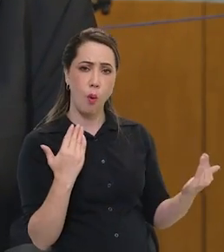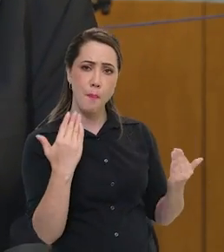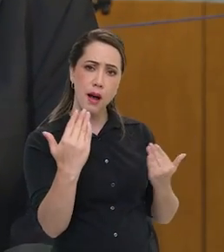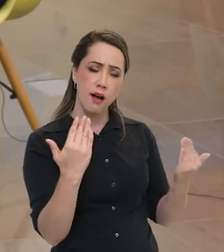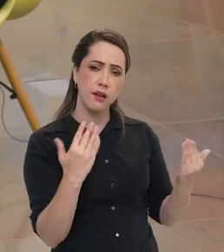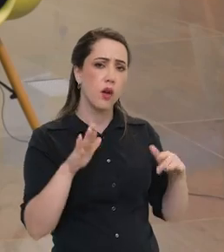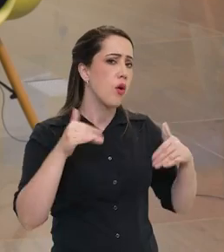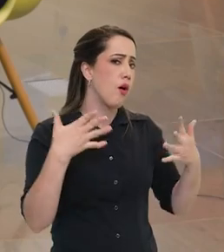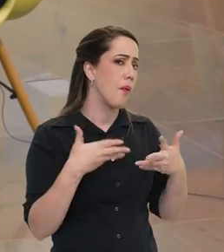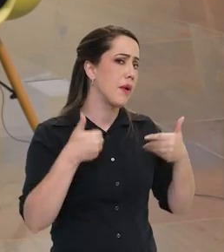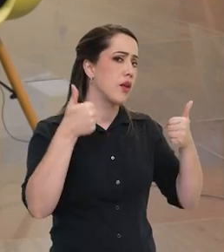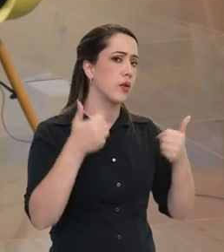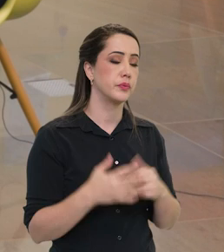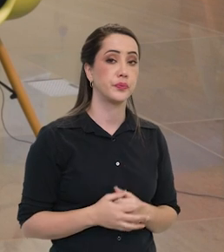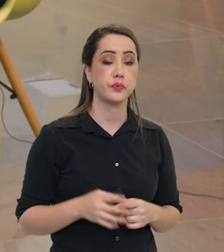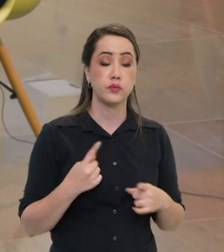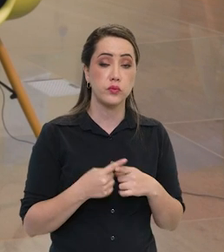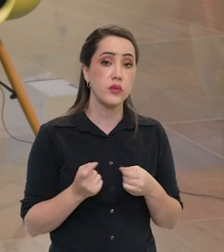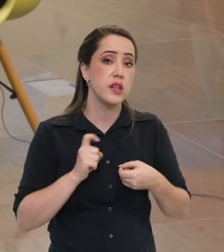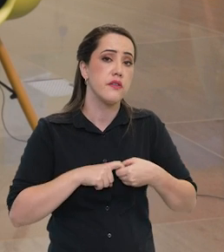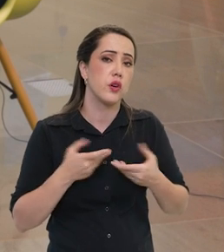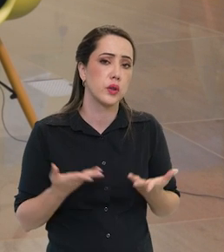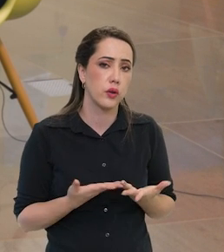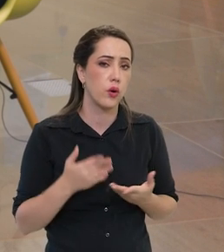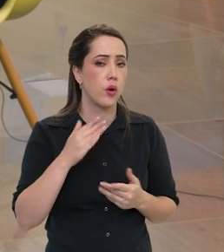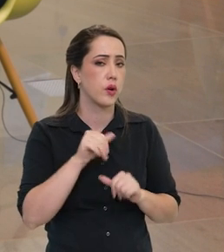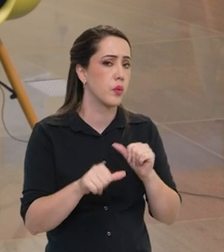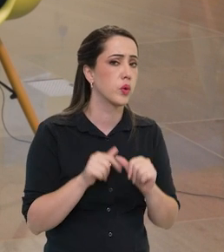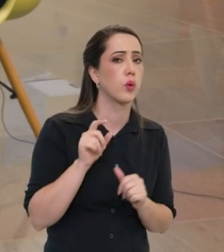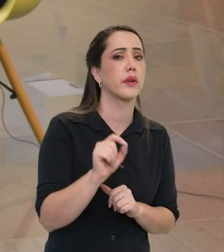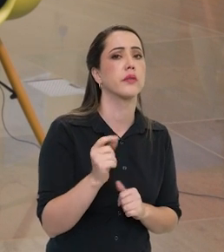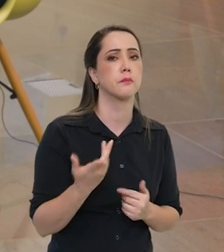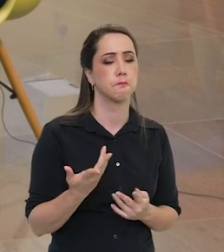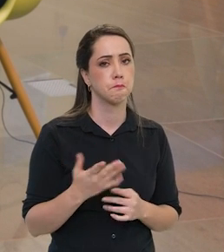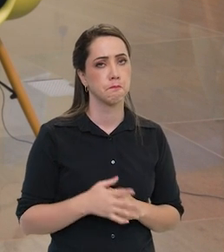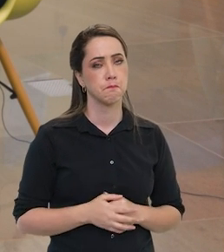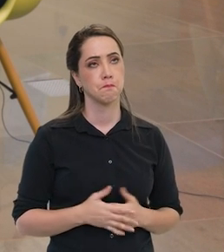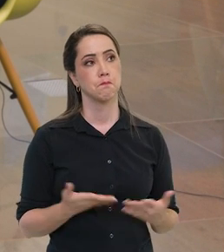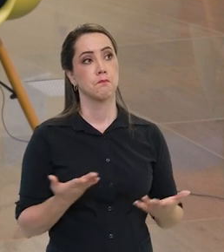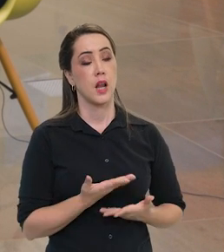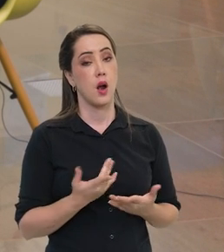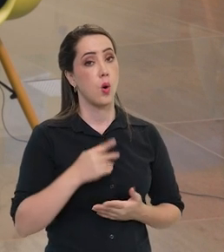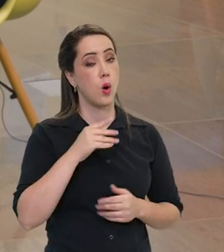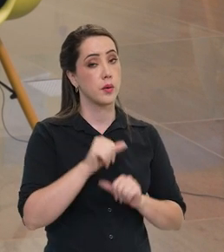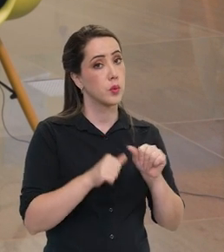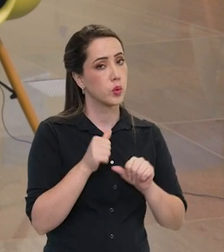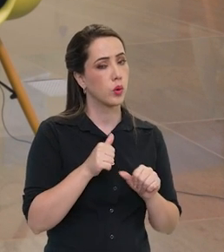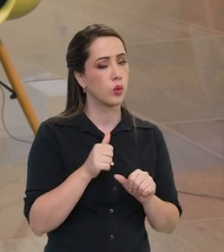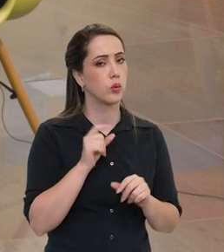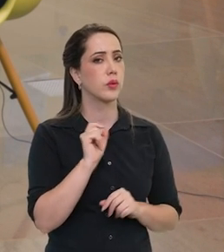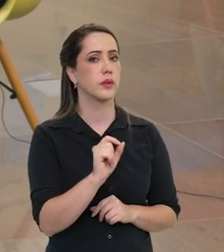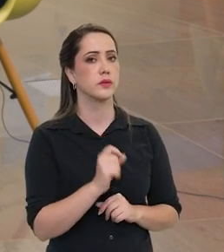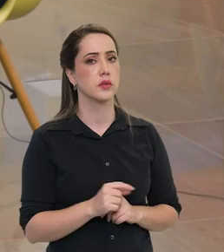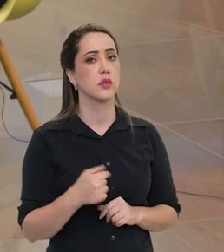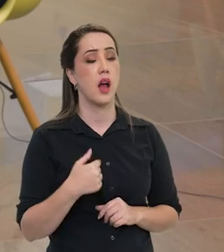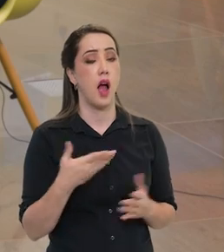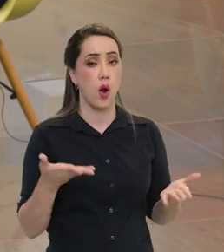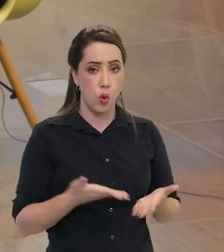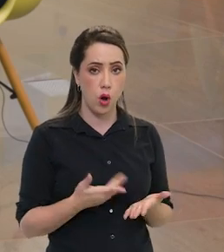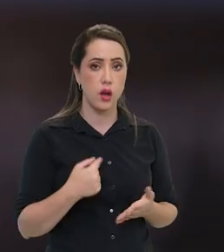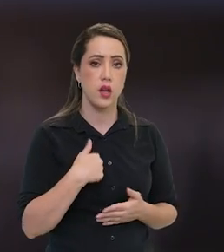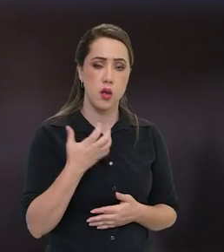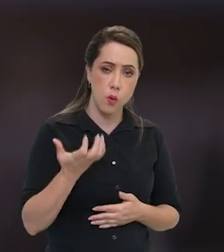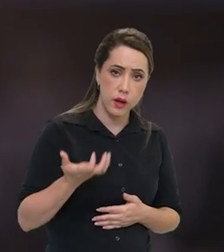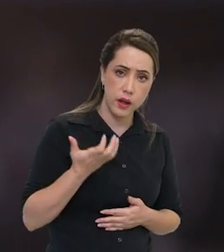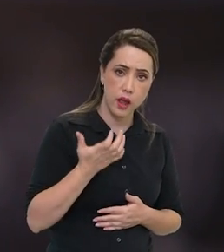ou outro. E por que nós estamos voltando agora? O que mudou no entendimento das pessoas? Mudou no entendimento do seguinte sentido. Agora,